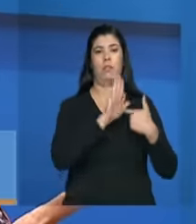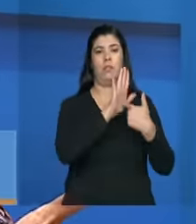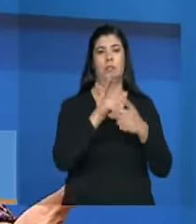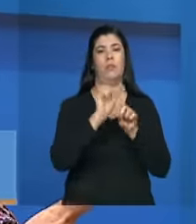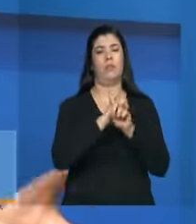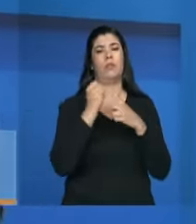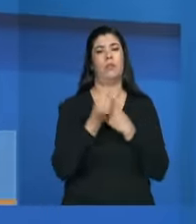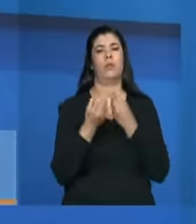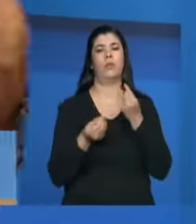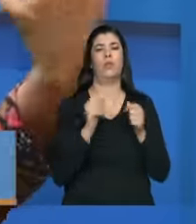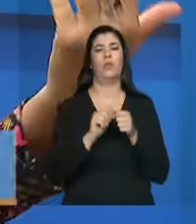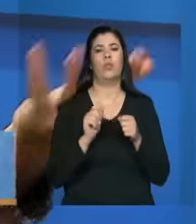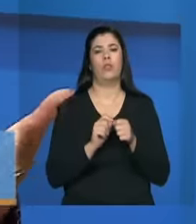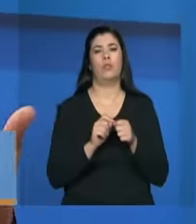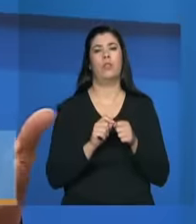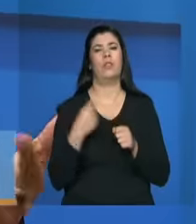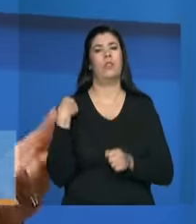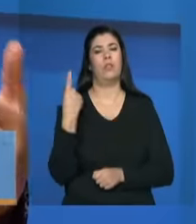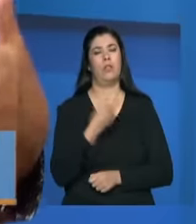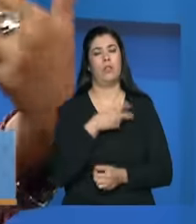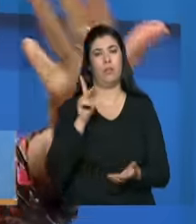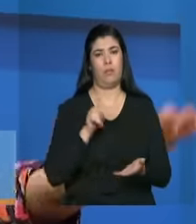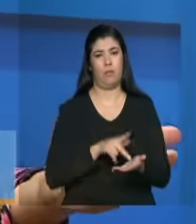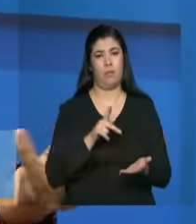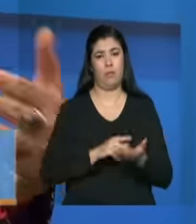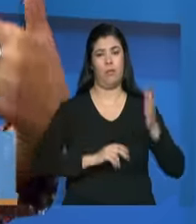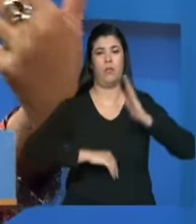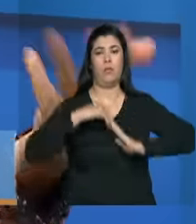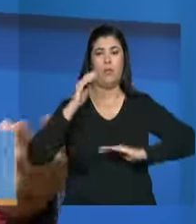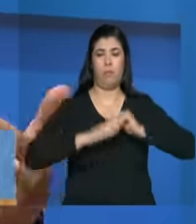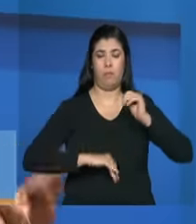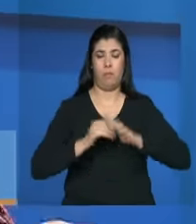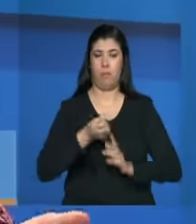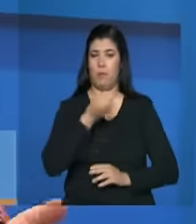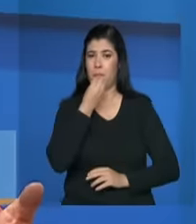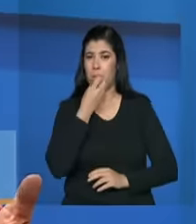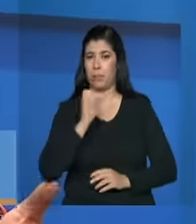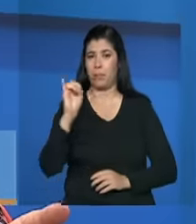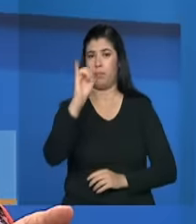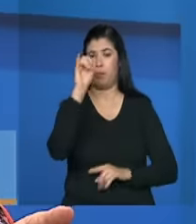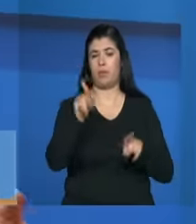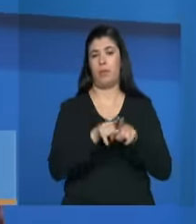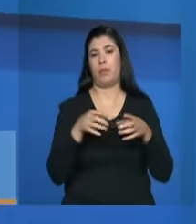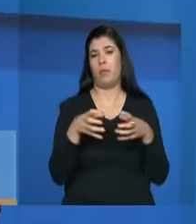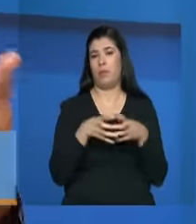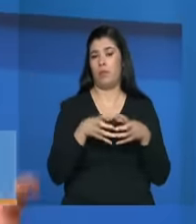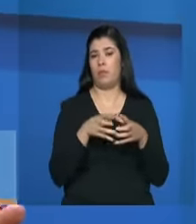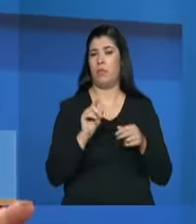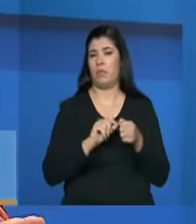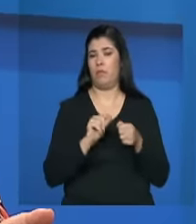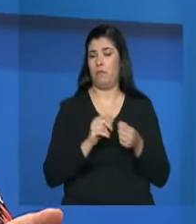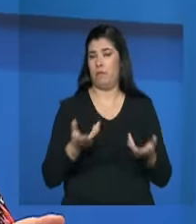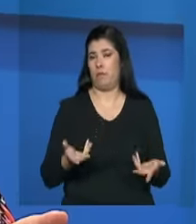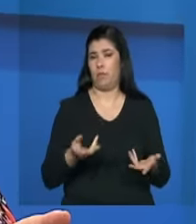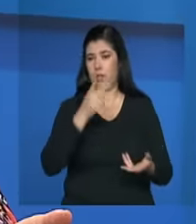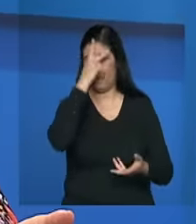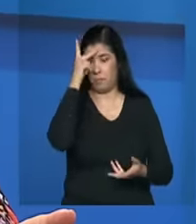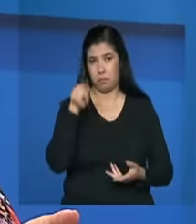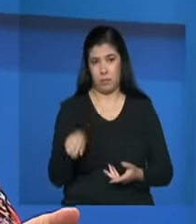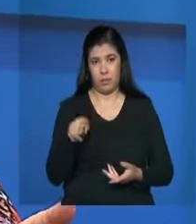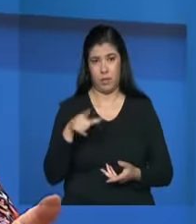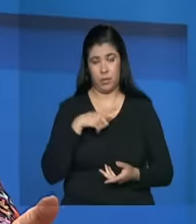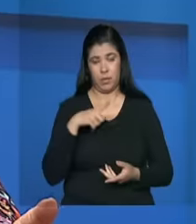sociedade de que nós estamos executando ações afirmativas ações boas importantes para aquela comunidade para aquelas pessoas em situação de